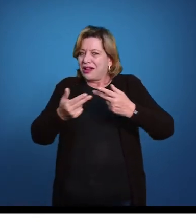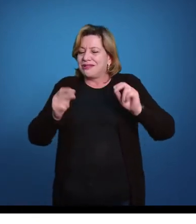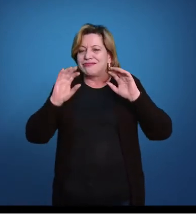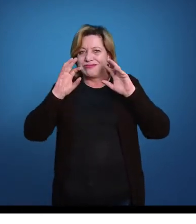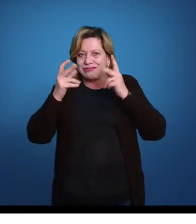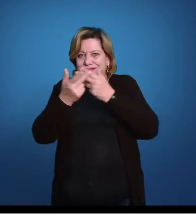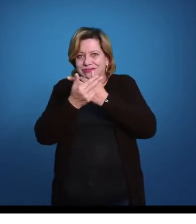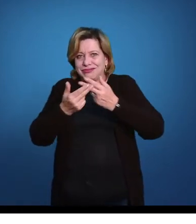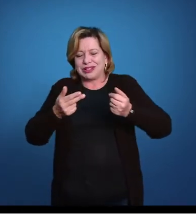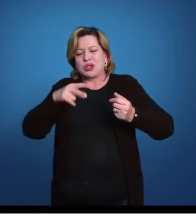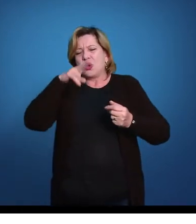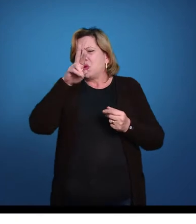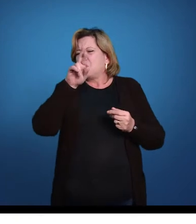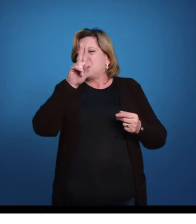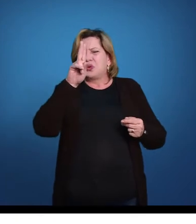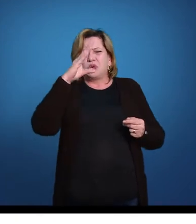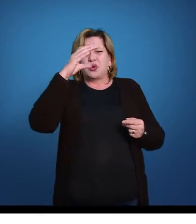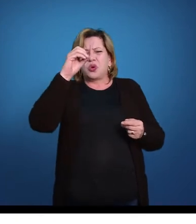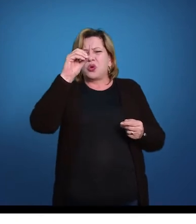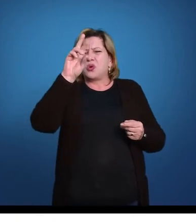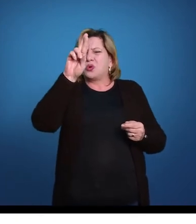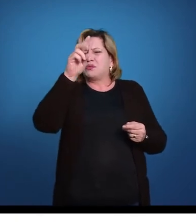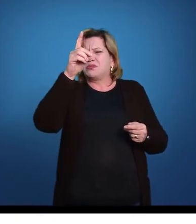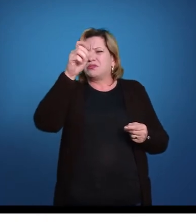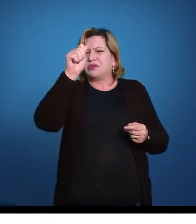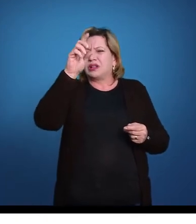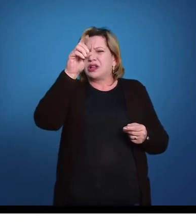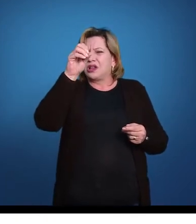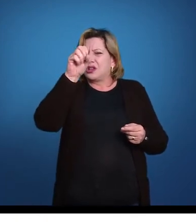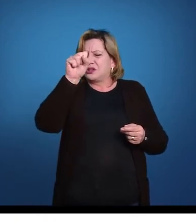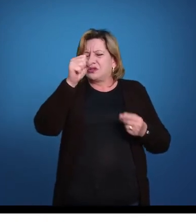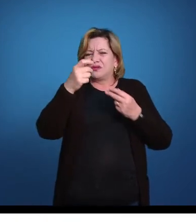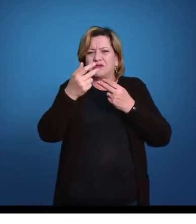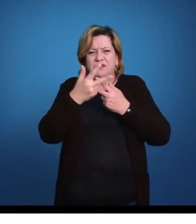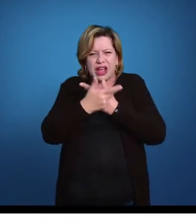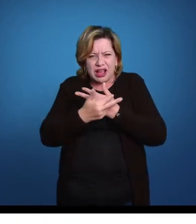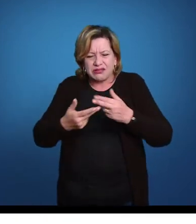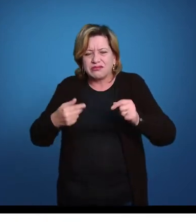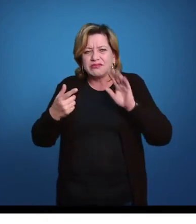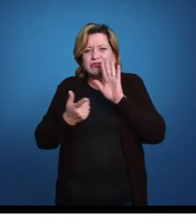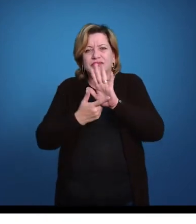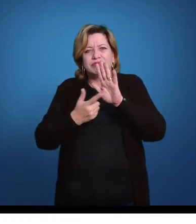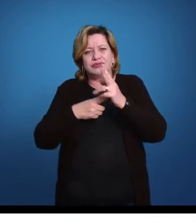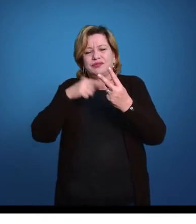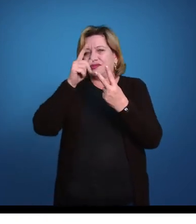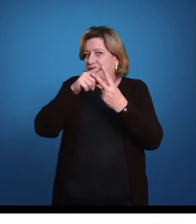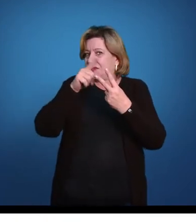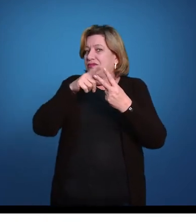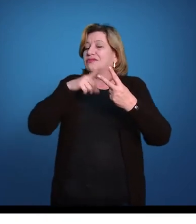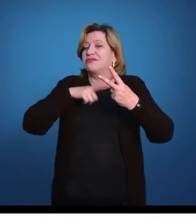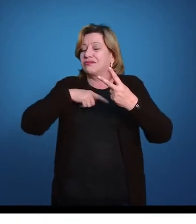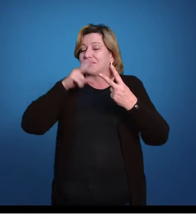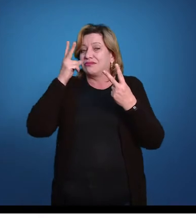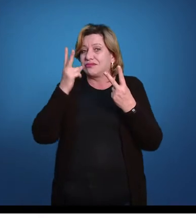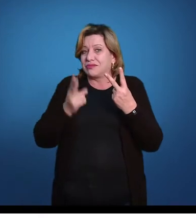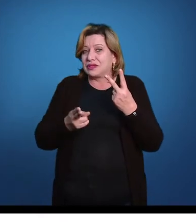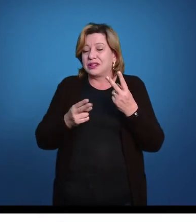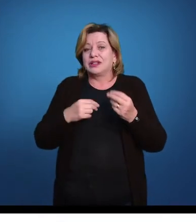nos urocordados, nos céfalocordados. Todo mundo é filtrador até então. Então as feiticeiras mantêm esse hábito alimentar.